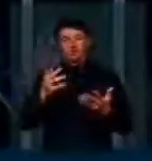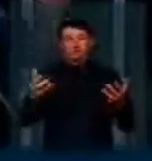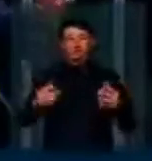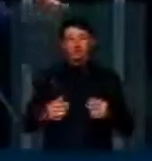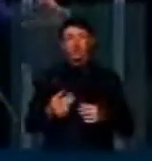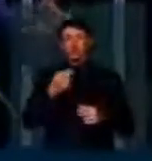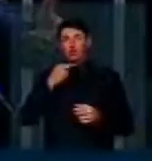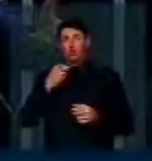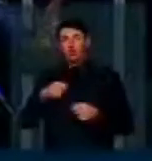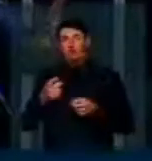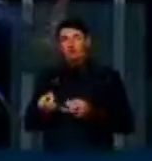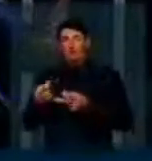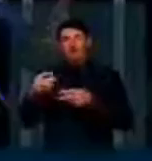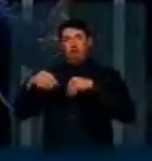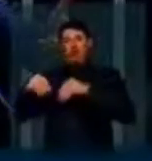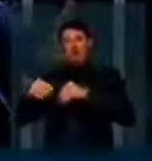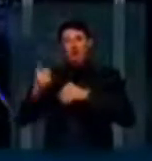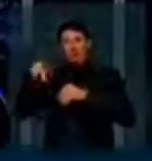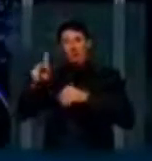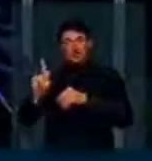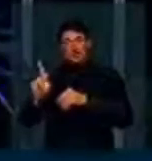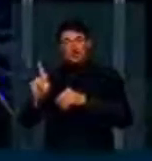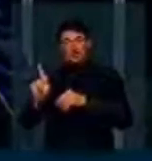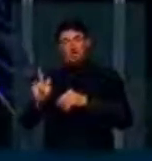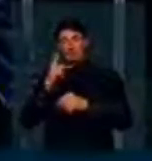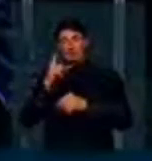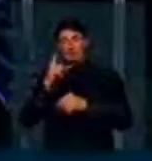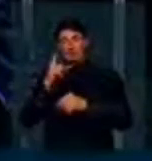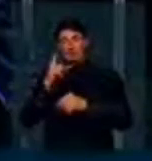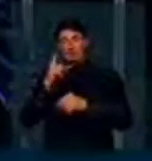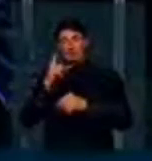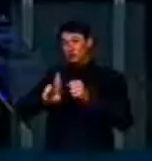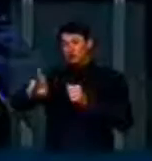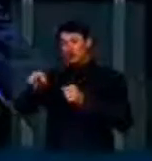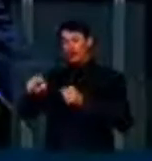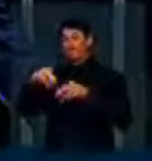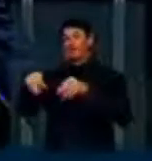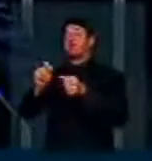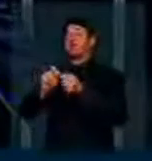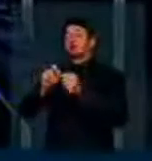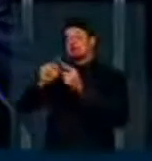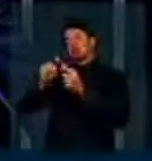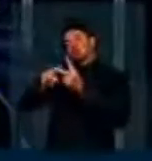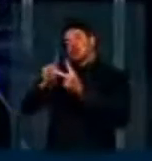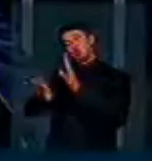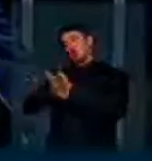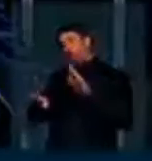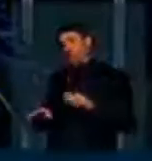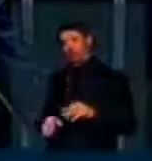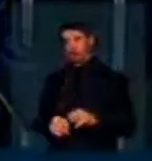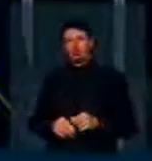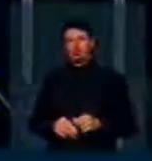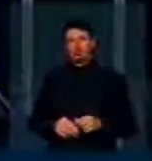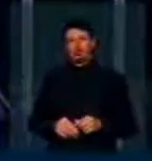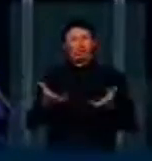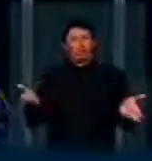pode quem vem de farinha, um quilo de farinha no mercado, dizer o que a pessoa vai poder fazer com a farinha em casa. se vai poder fazer bolo ou vai fazer